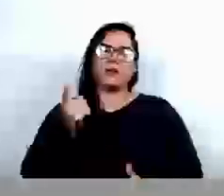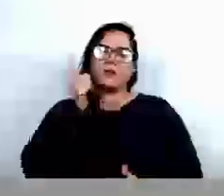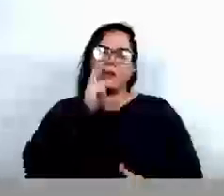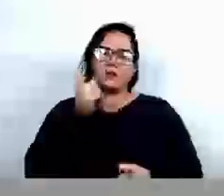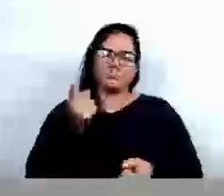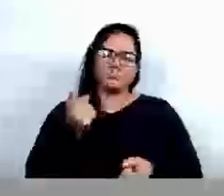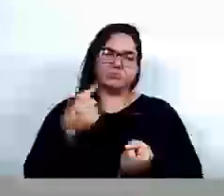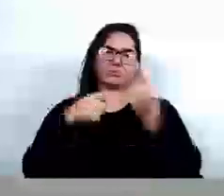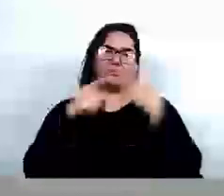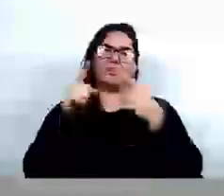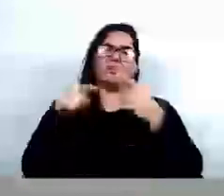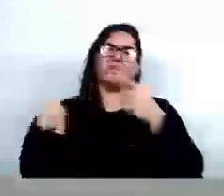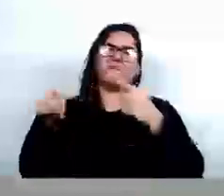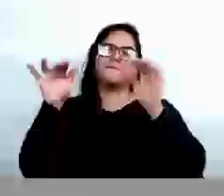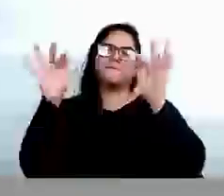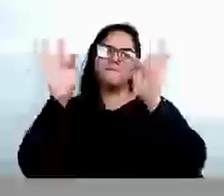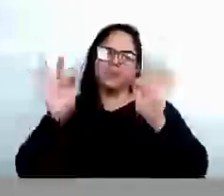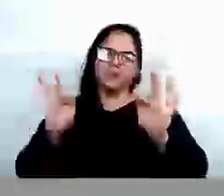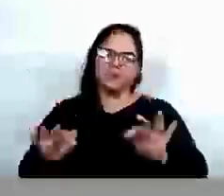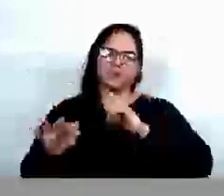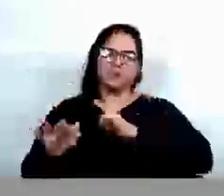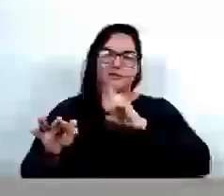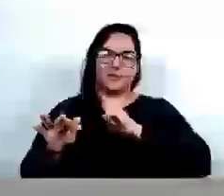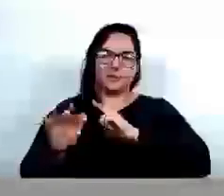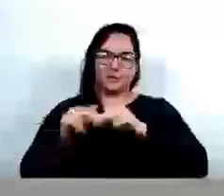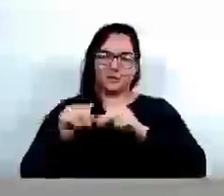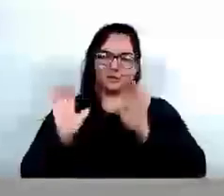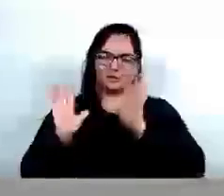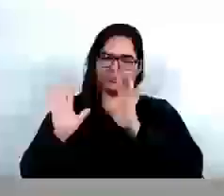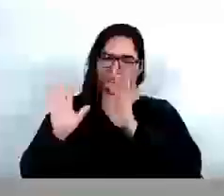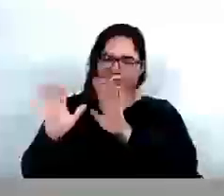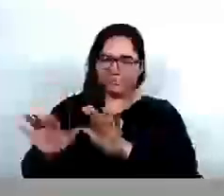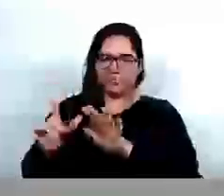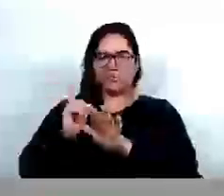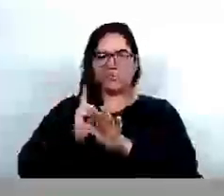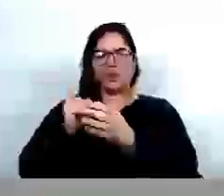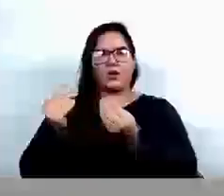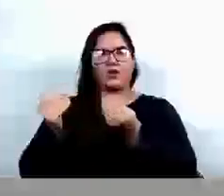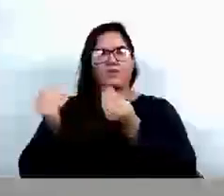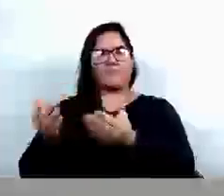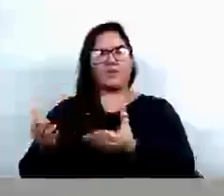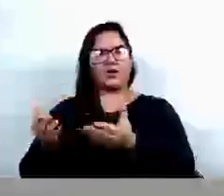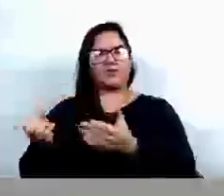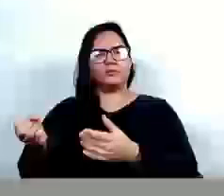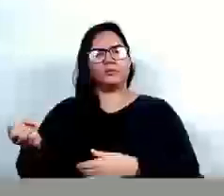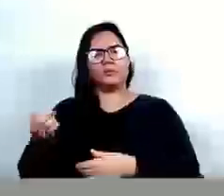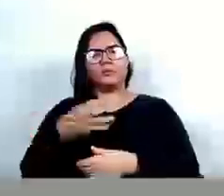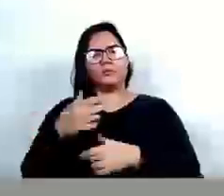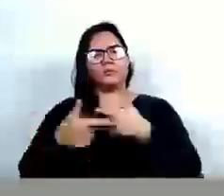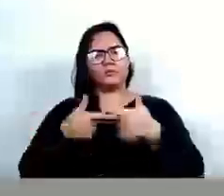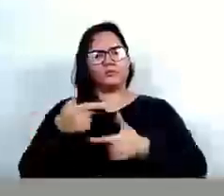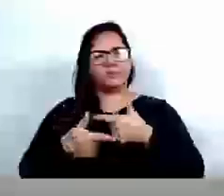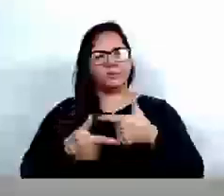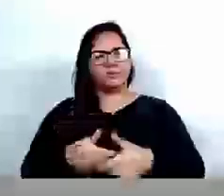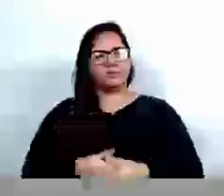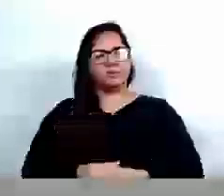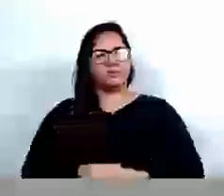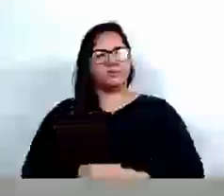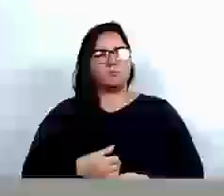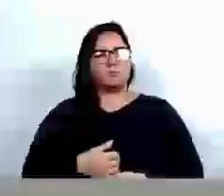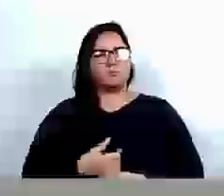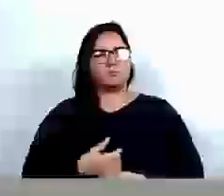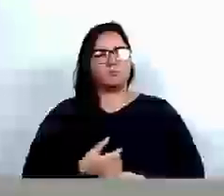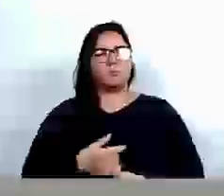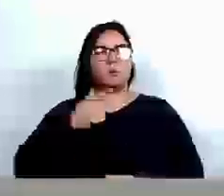está muito feliz com essa descentralização e essa oferta dessas atividades. E ontem, de forma muito